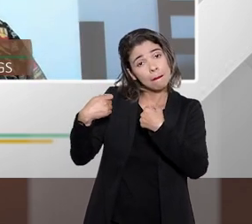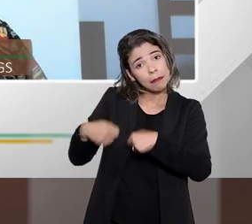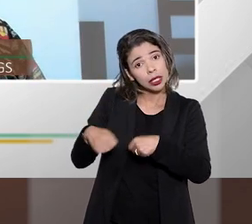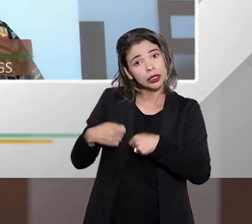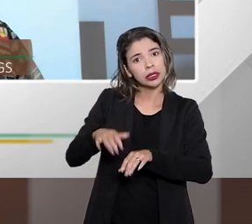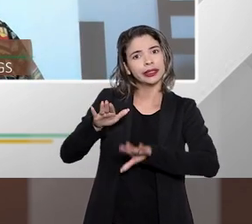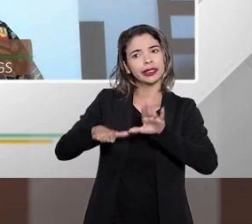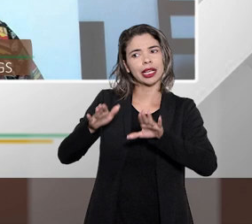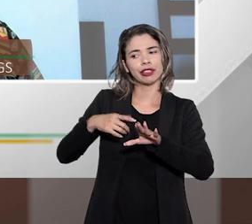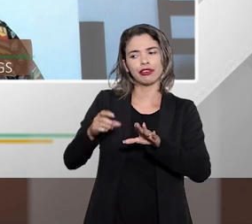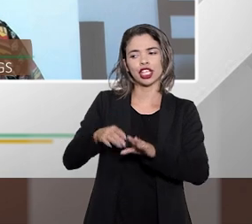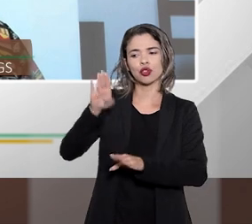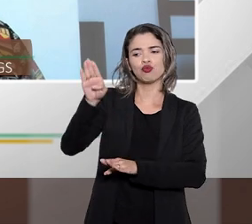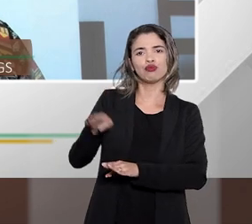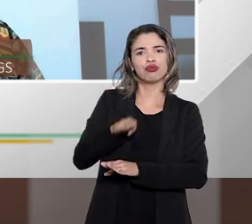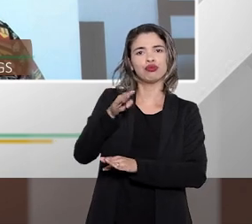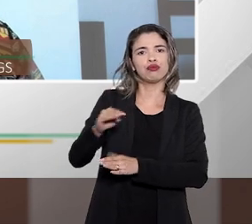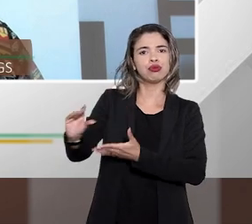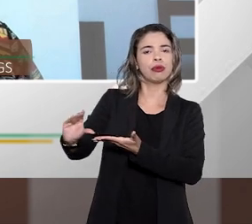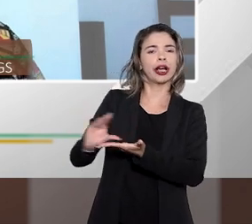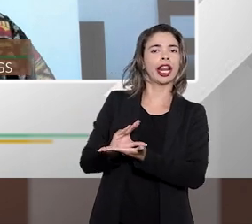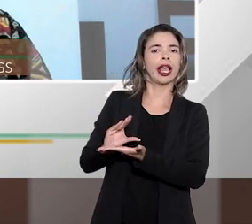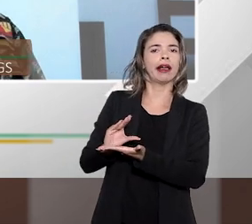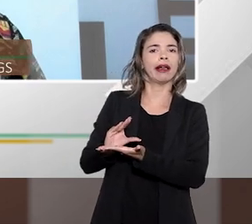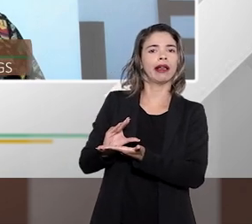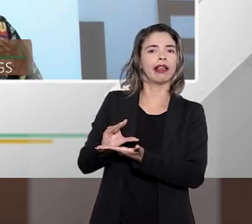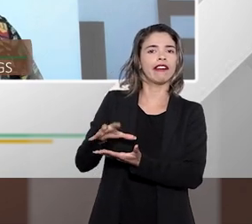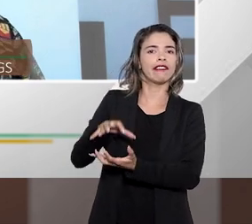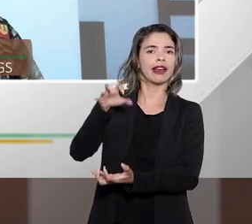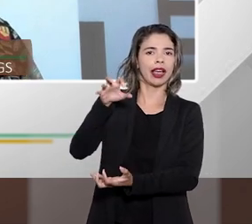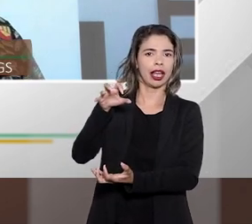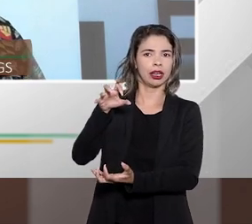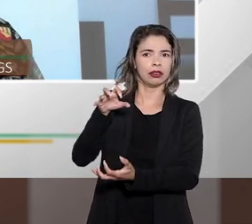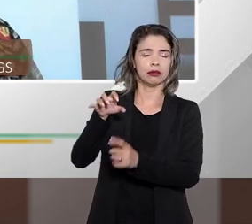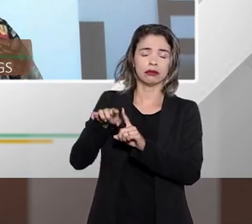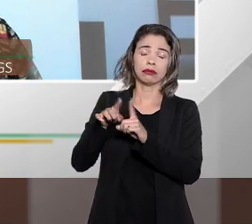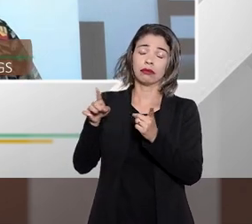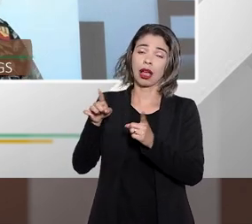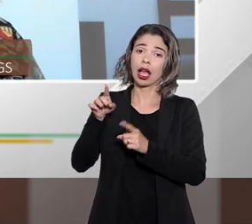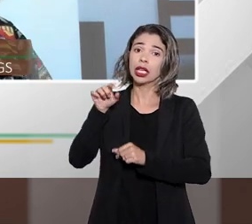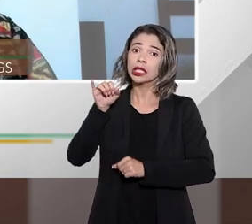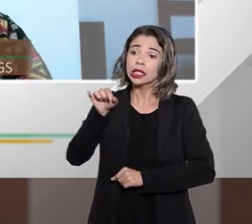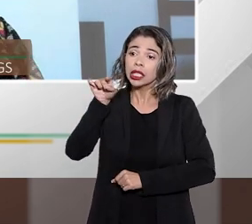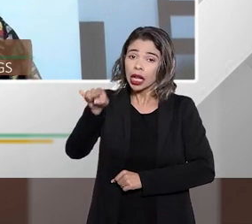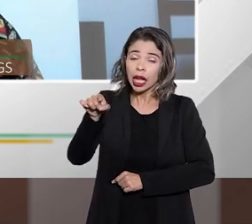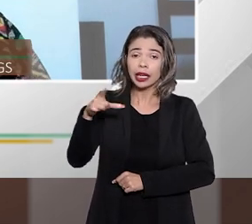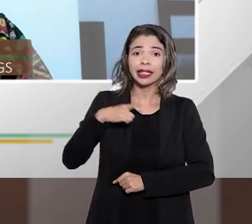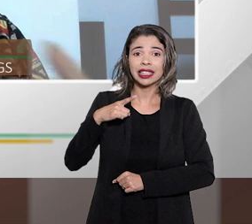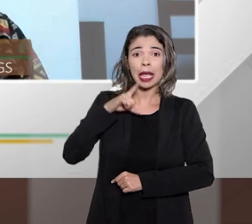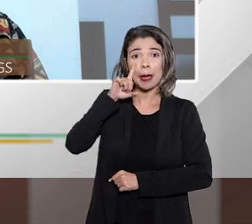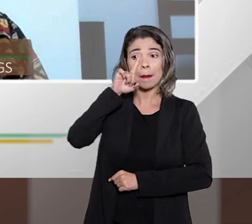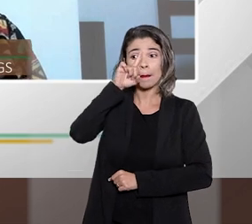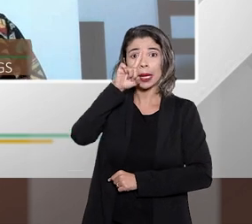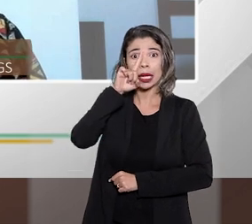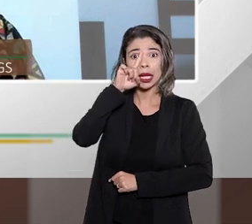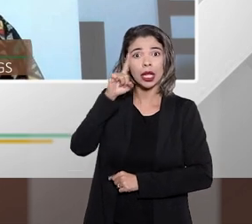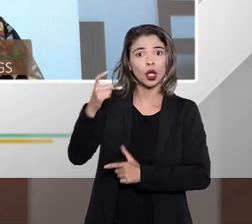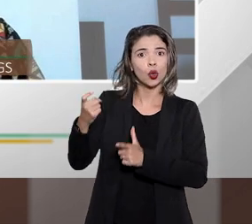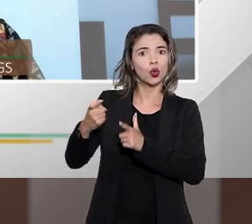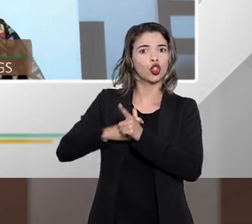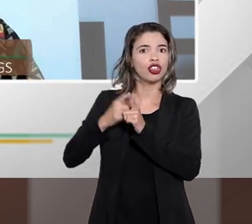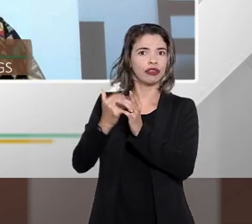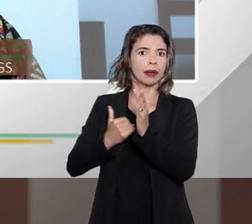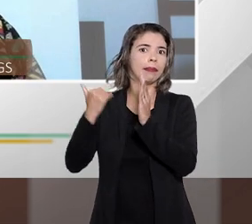crédito ao idoso que antes havia uma previsão de crime não é mais crime se ele está nesse perigo de super